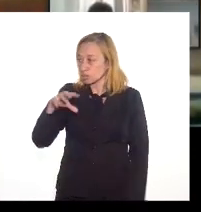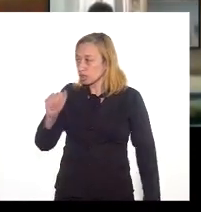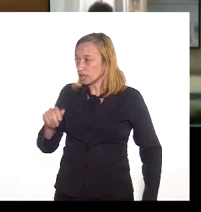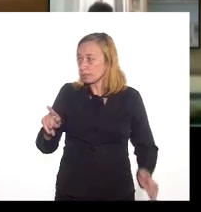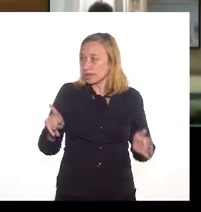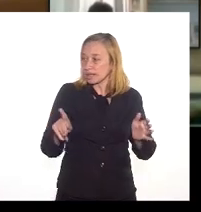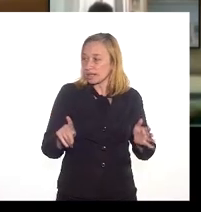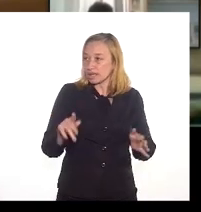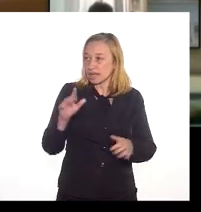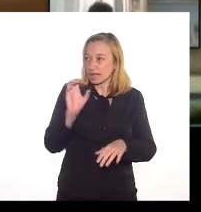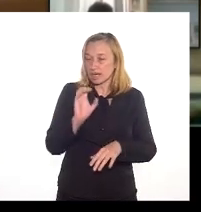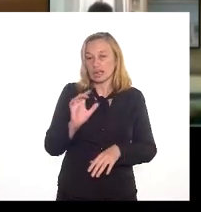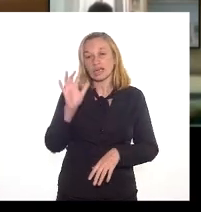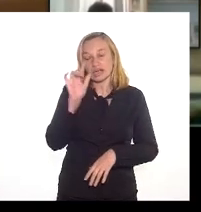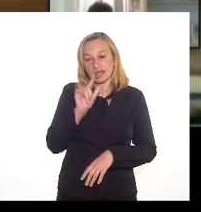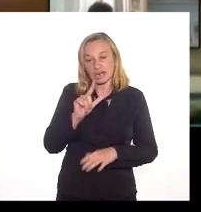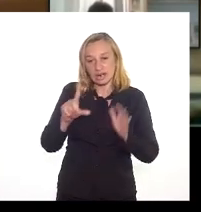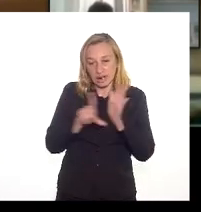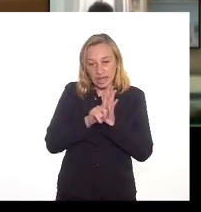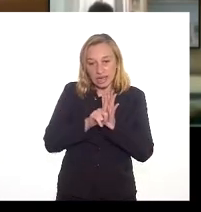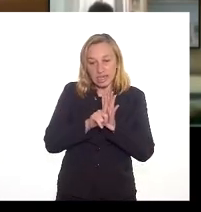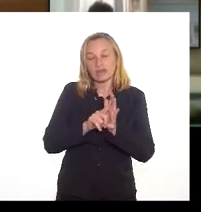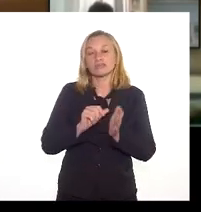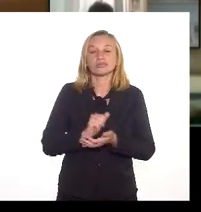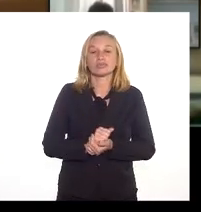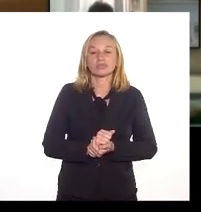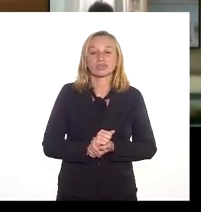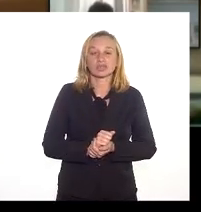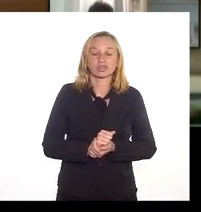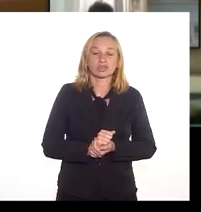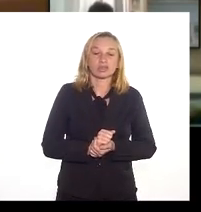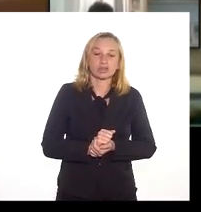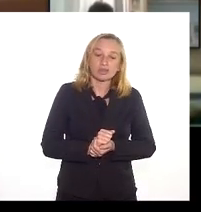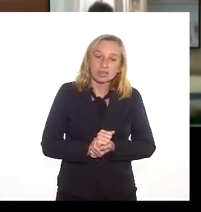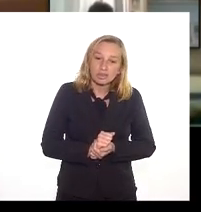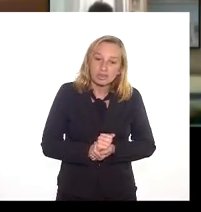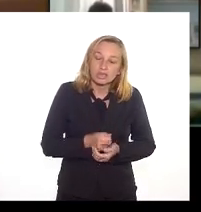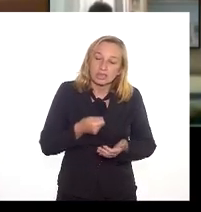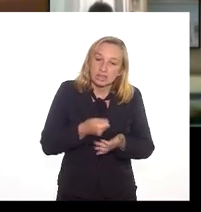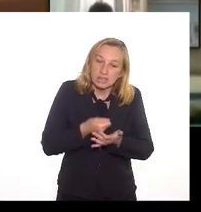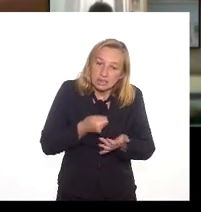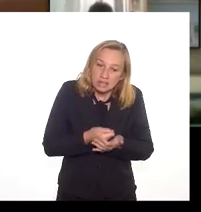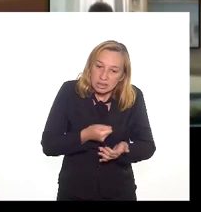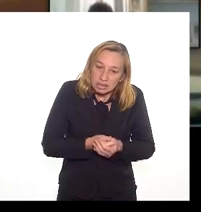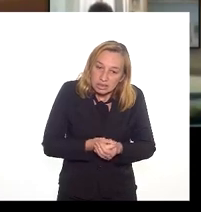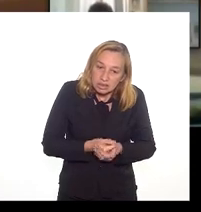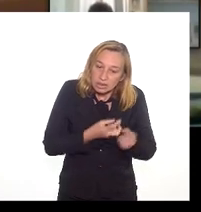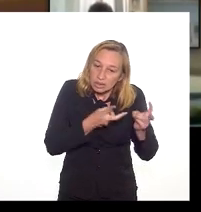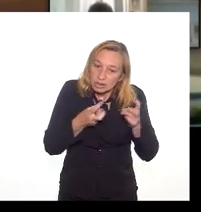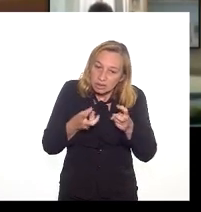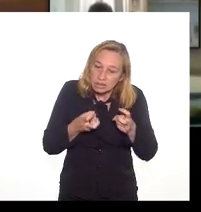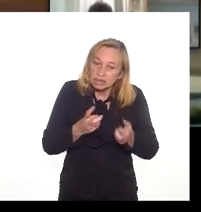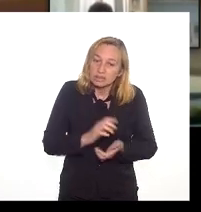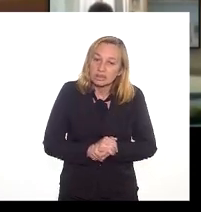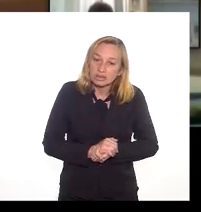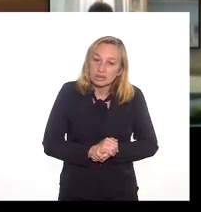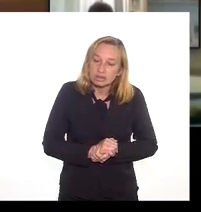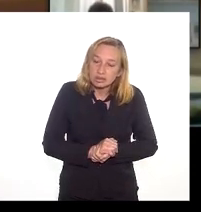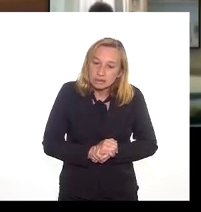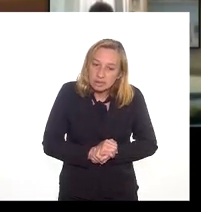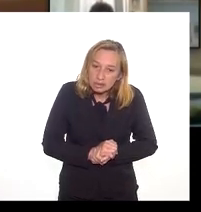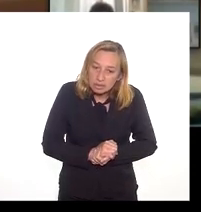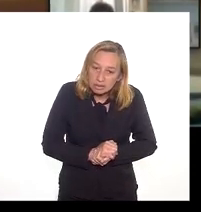legislação que rege esse tipo de transferência exige a observância ao